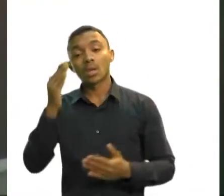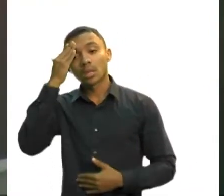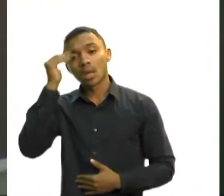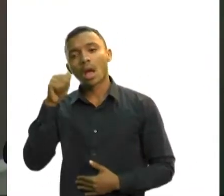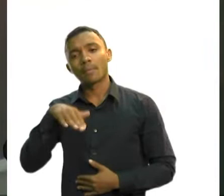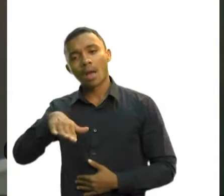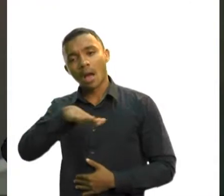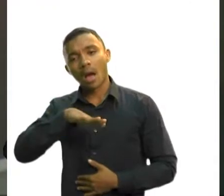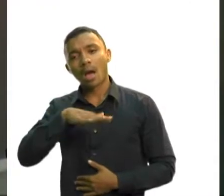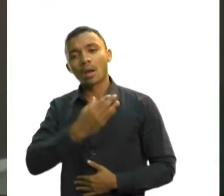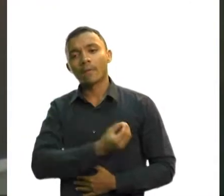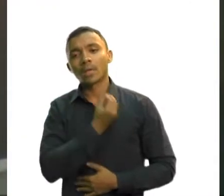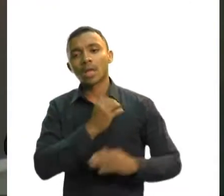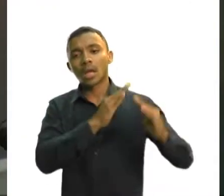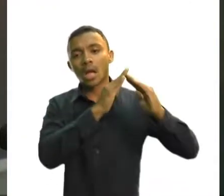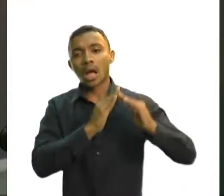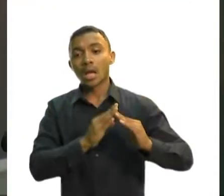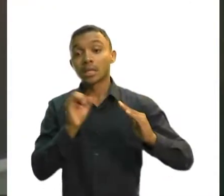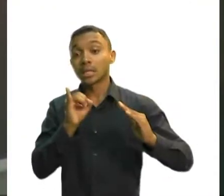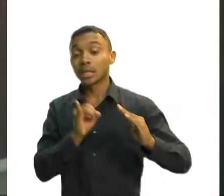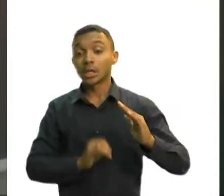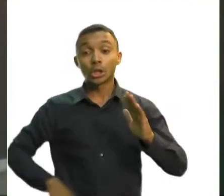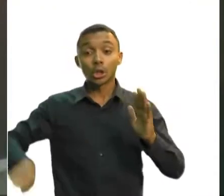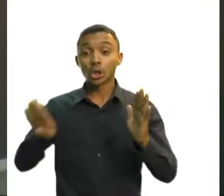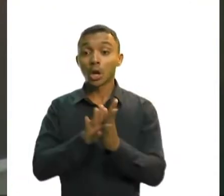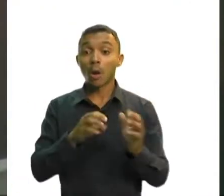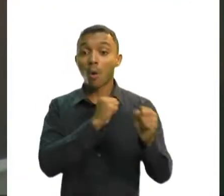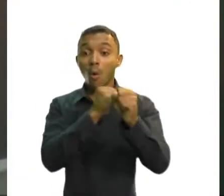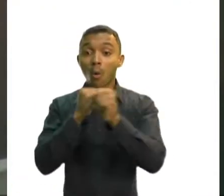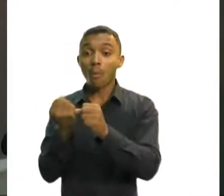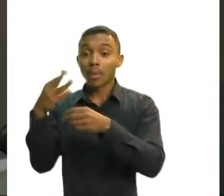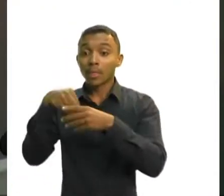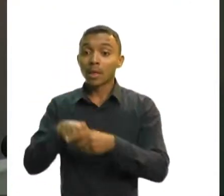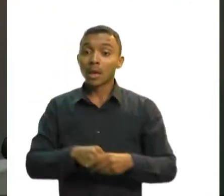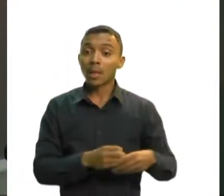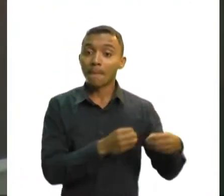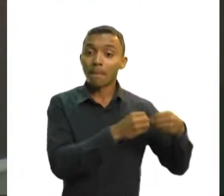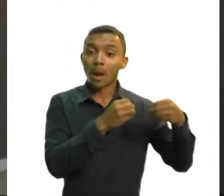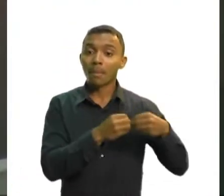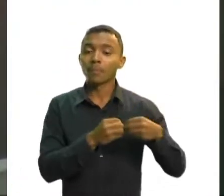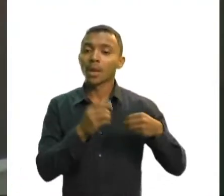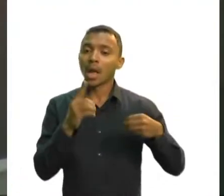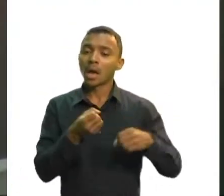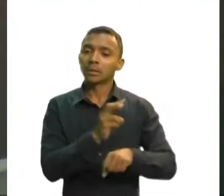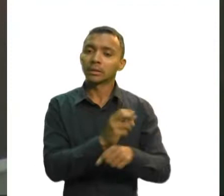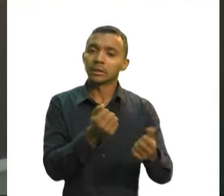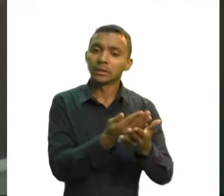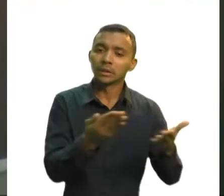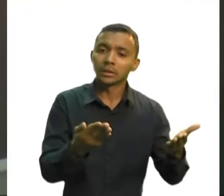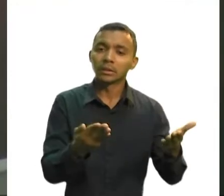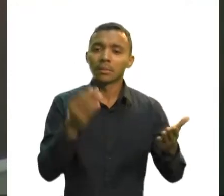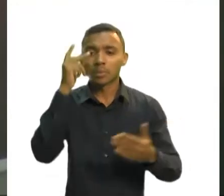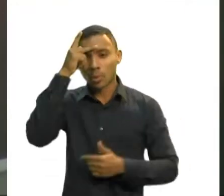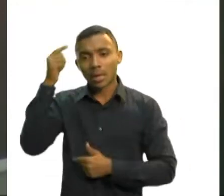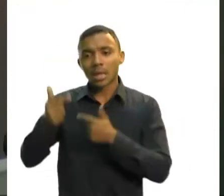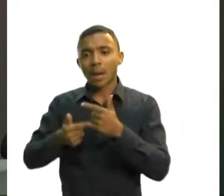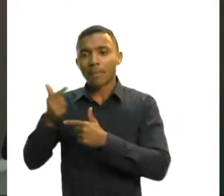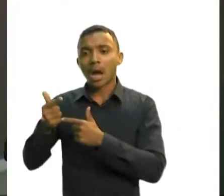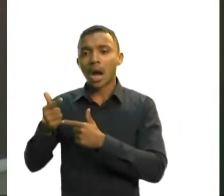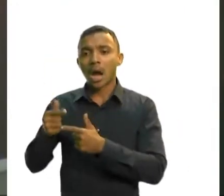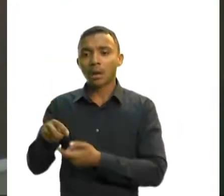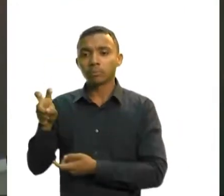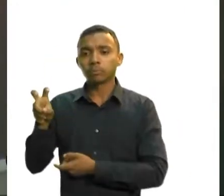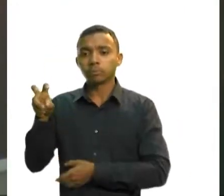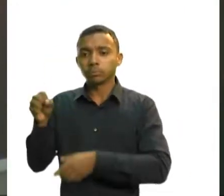importância quando uma obra chega em uma cidade. É empregando ali os trabalhadores, é o operador da máquina, é o fornecimento da alimentação,